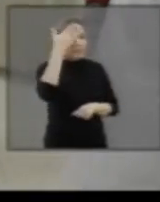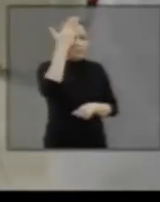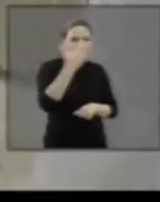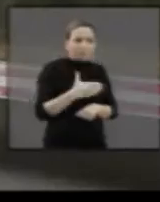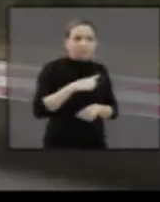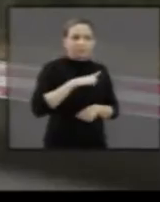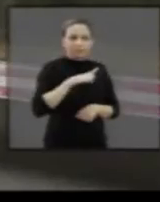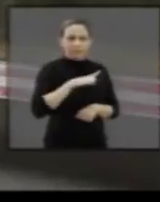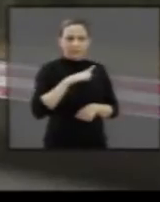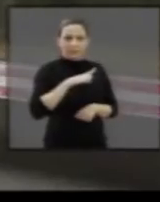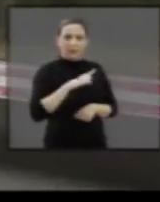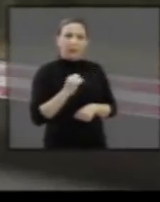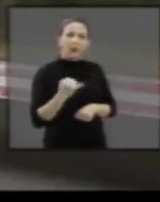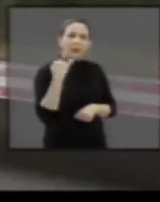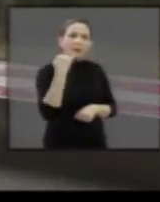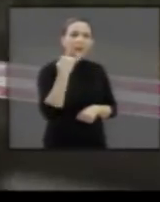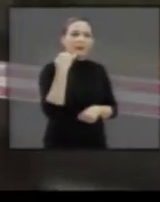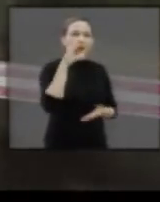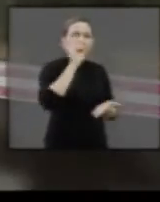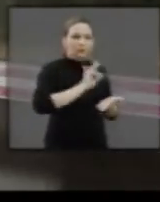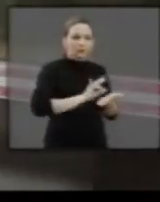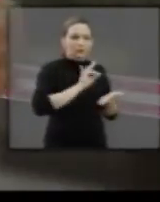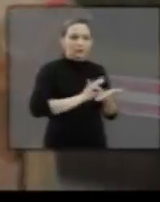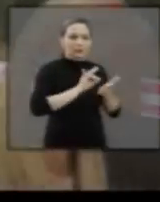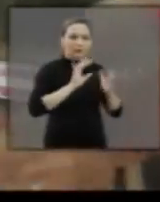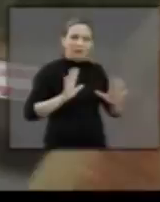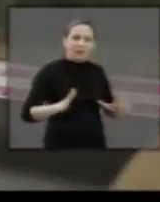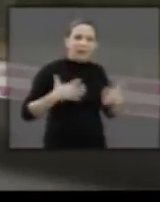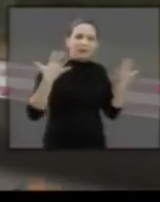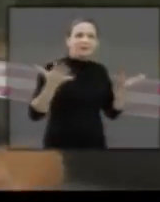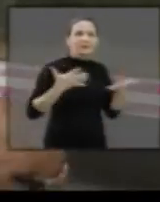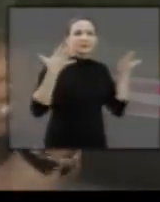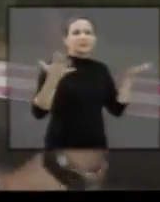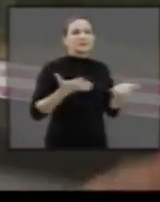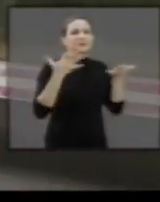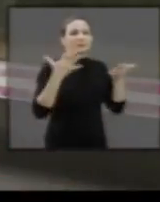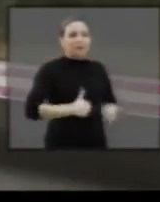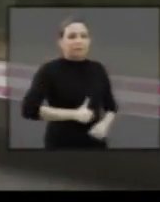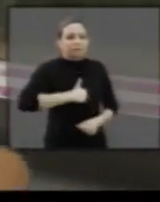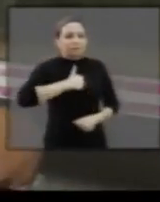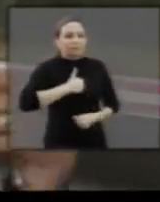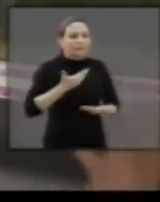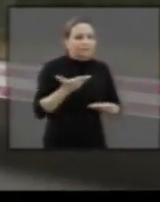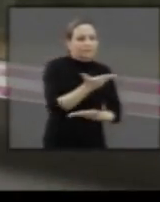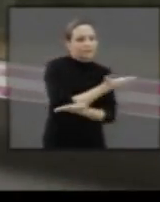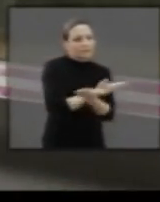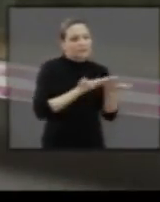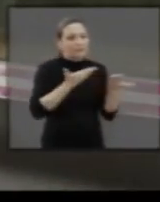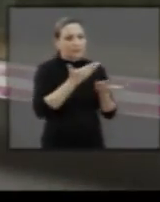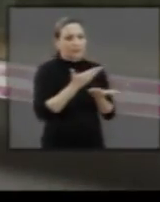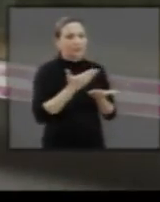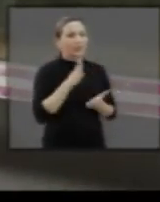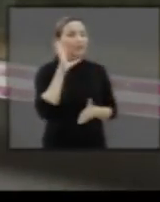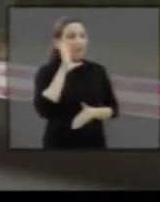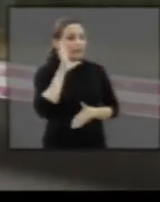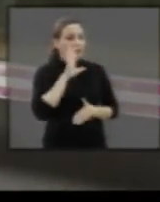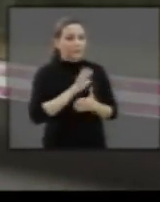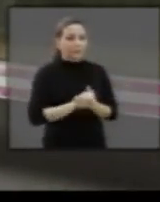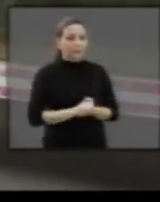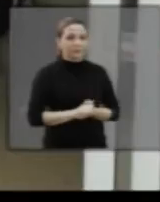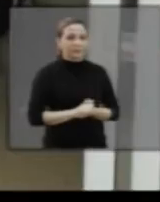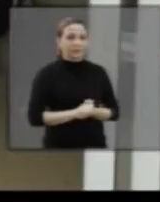lembrados. Então, assim, é bastante importante para animar, para dar autoestima, interação, muito